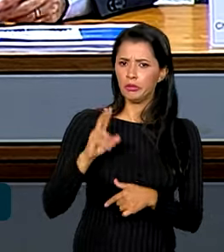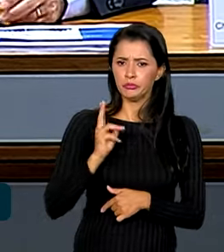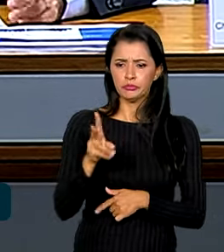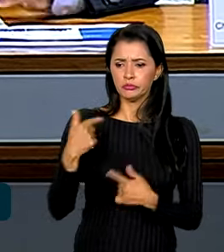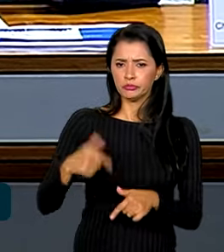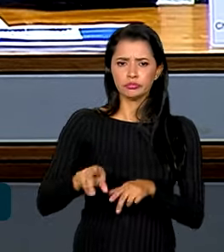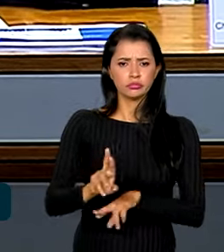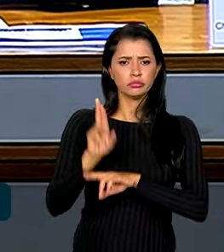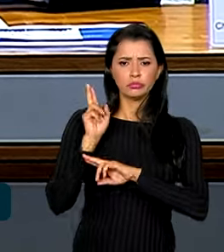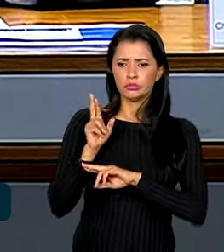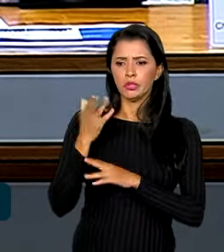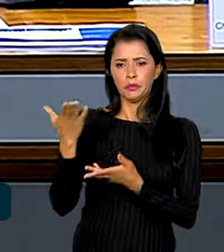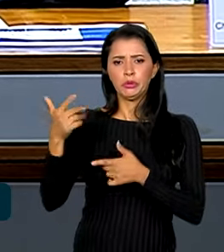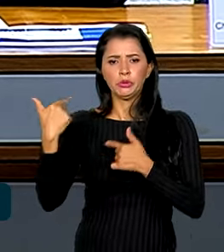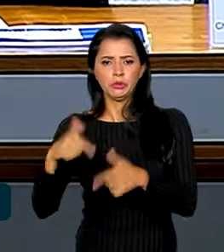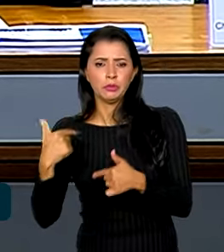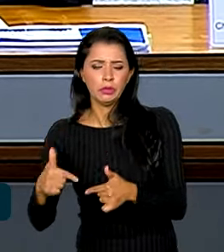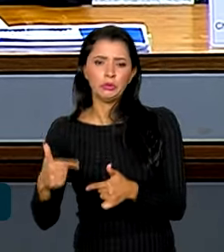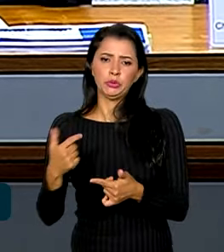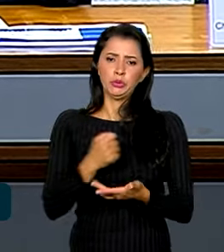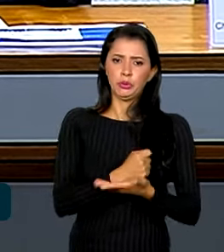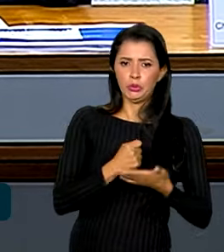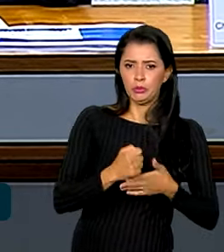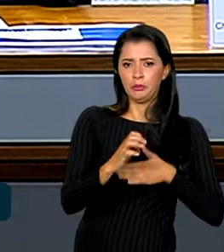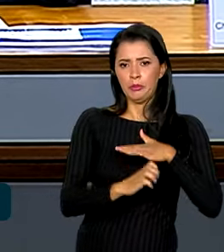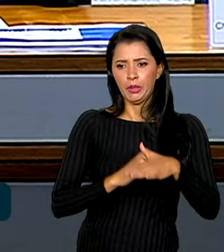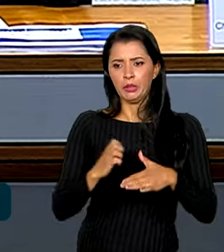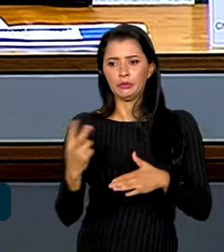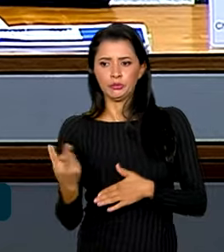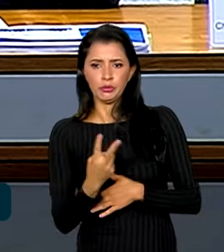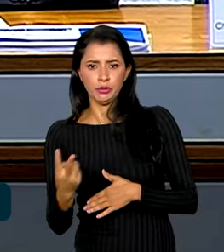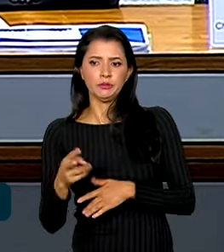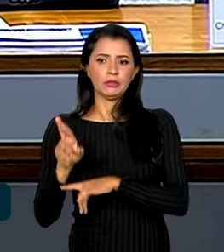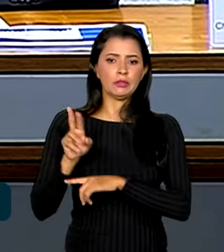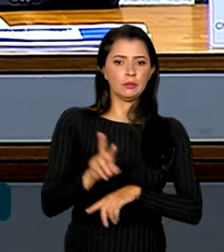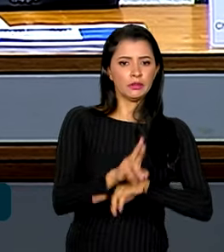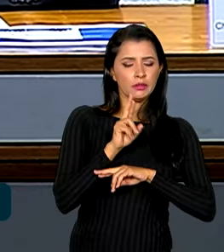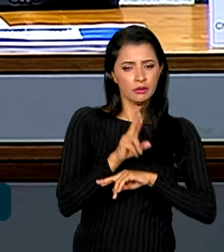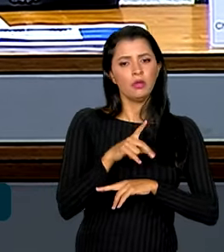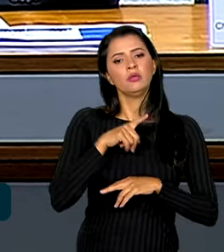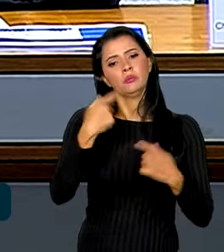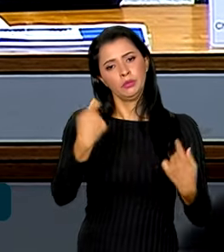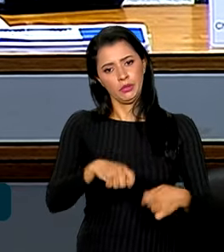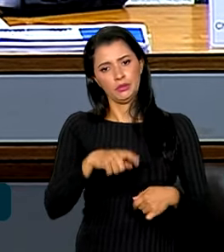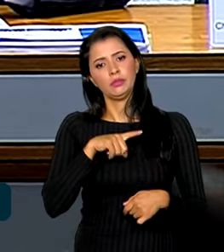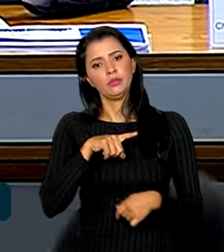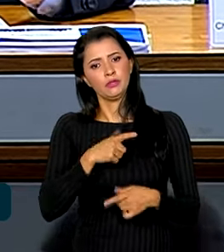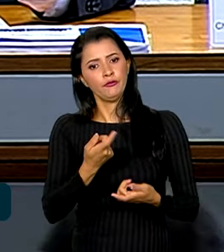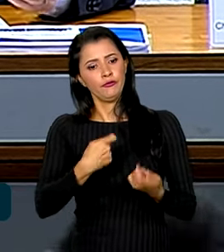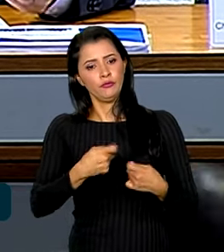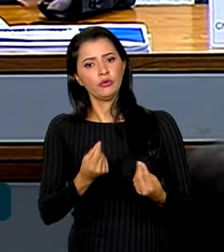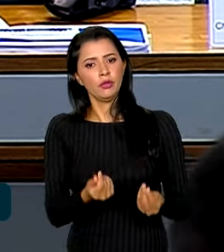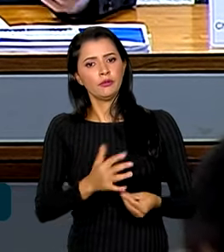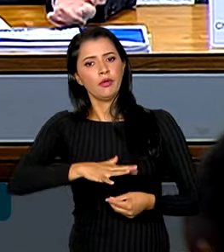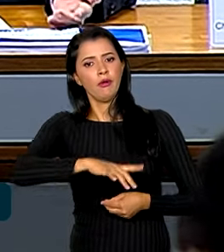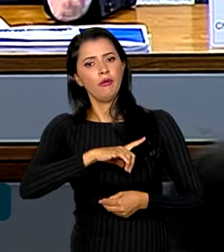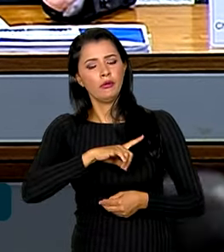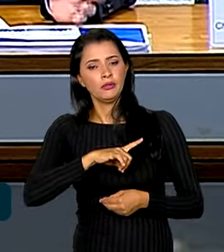para bem representar trabalhadores e empregadores. Então, há necessidade de ter finanças. que uma